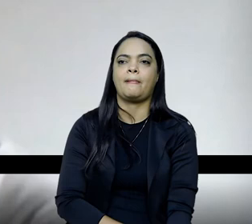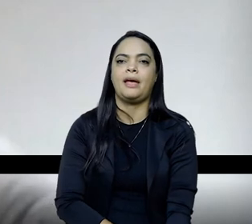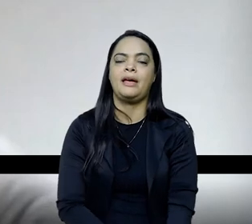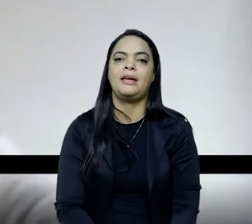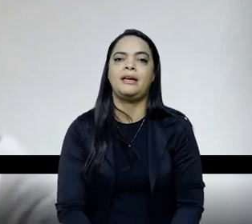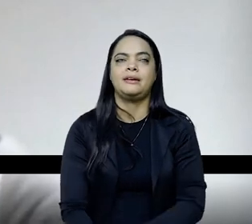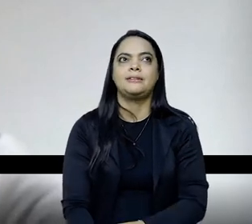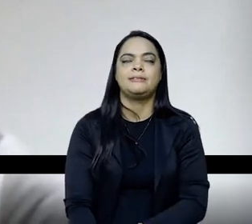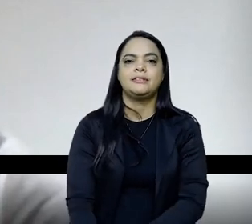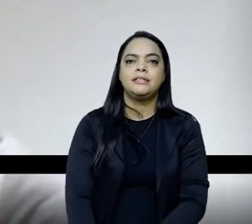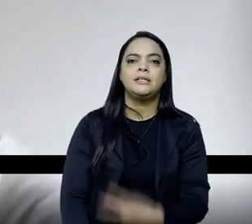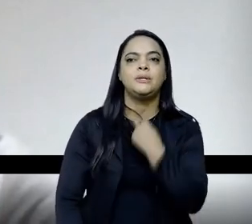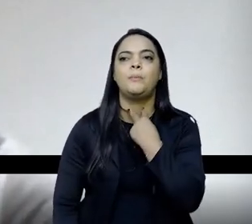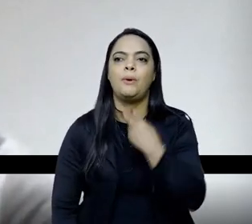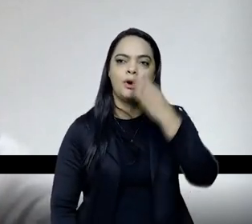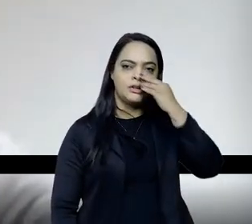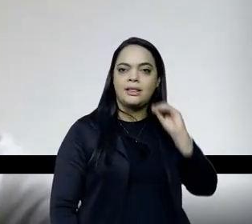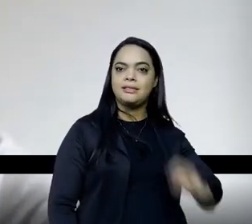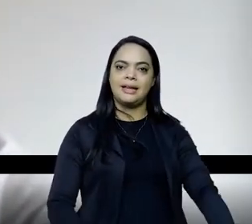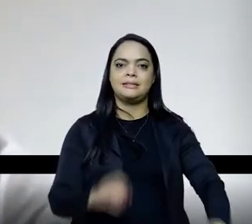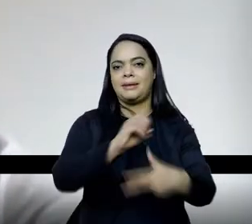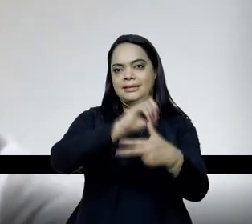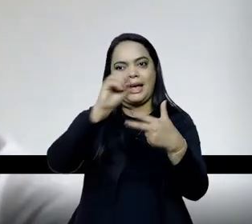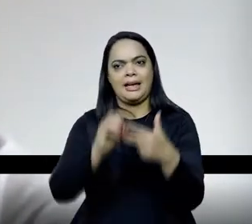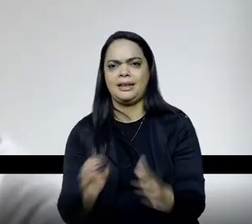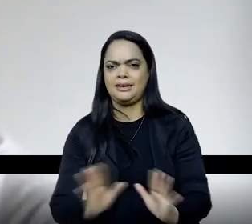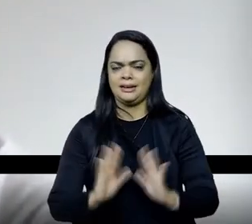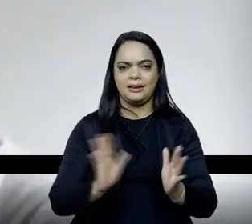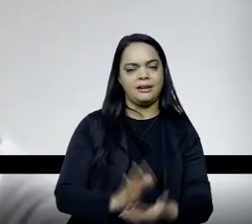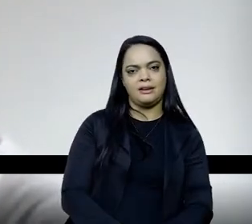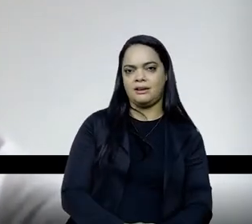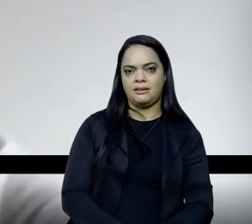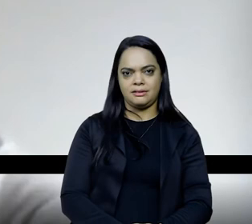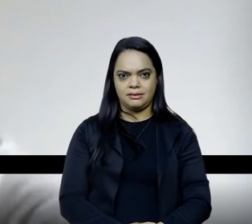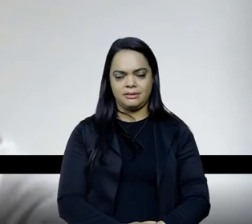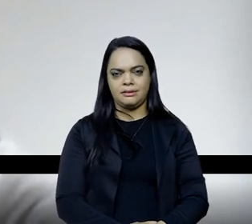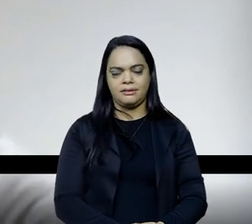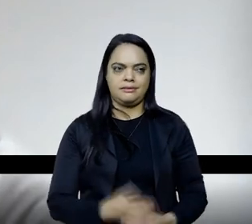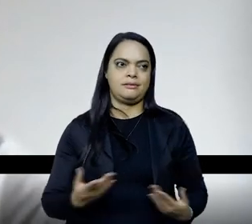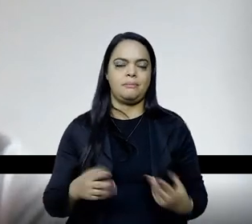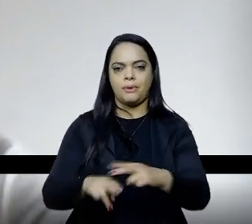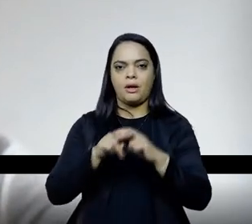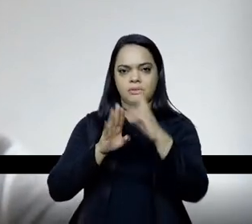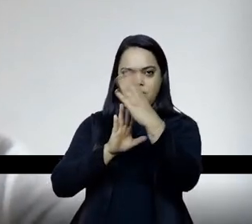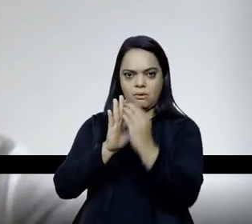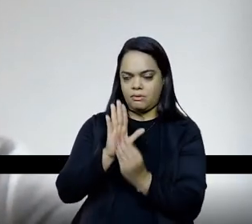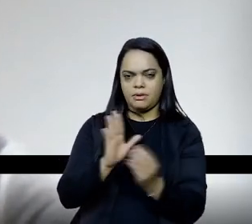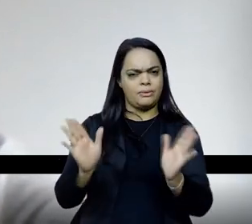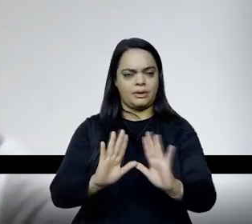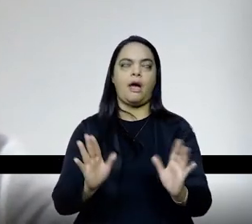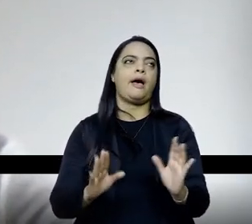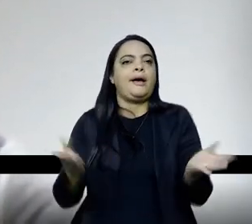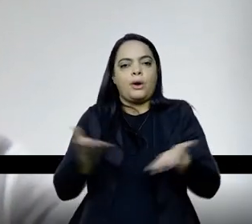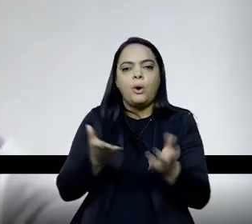deveria desconsiderar a questão do Enem, né? Assim, como... não como conteúdo,